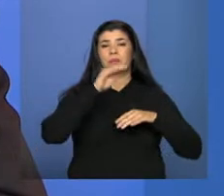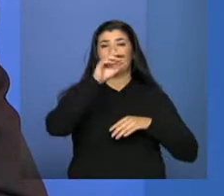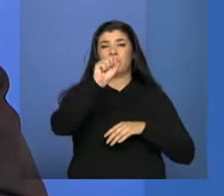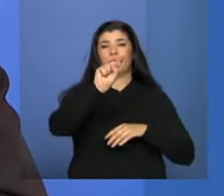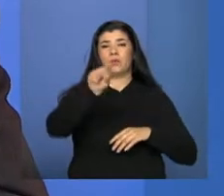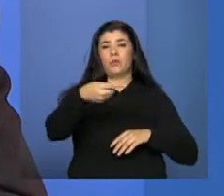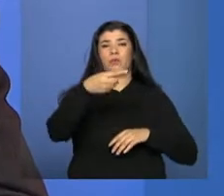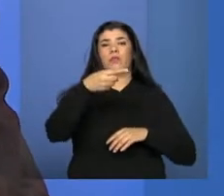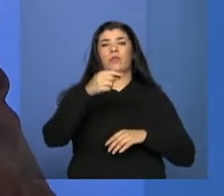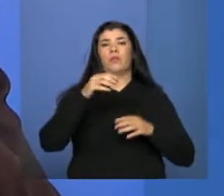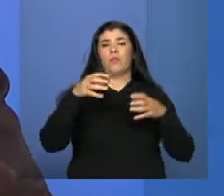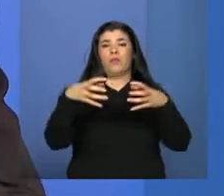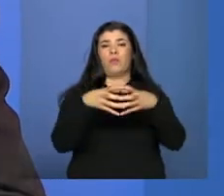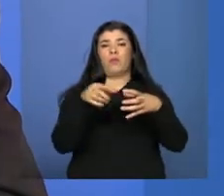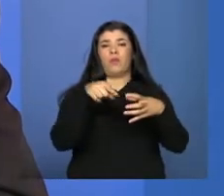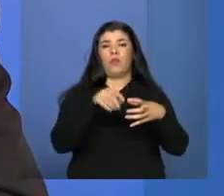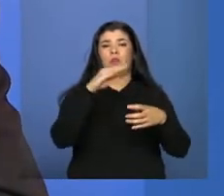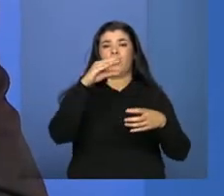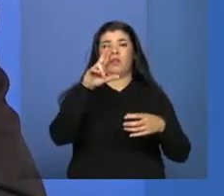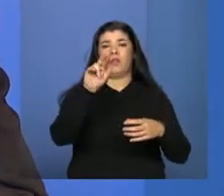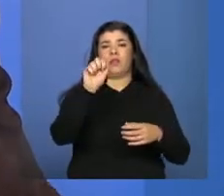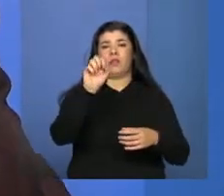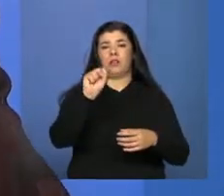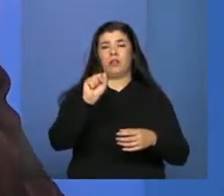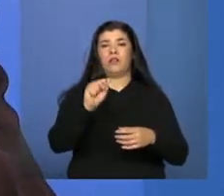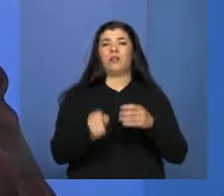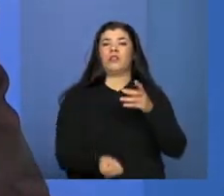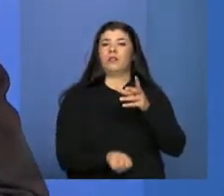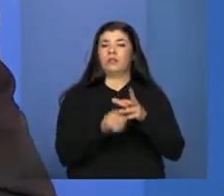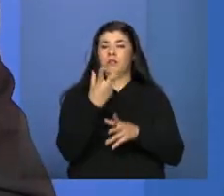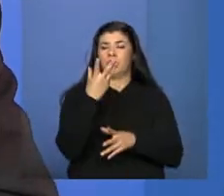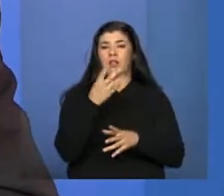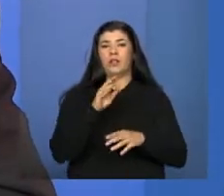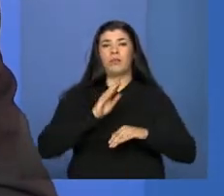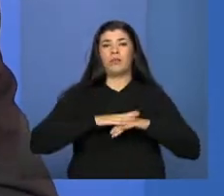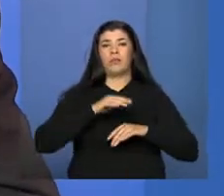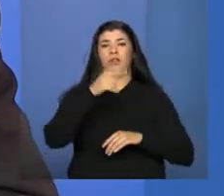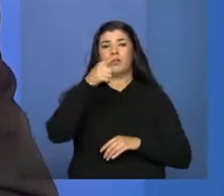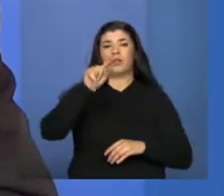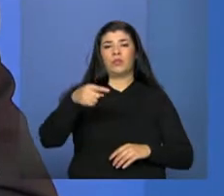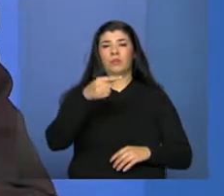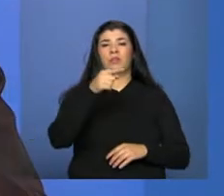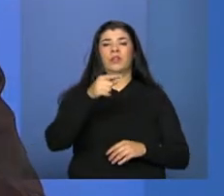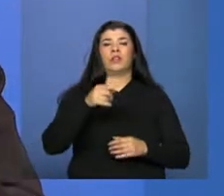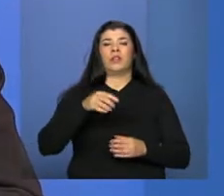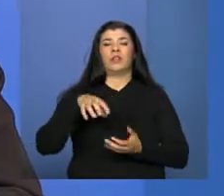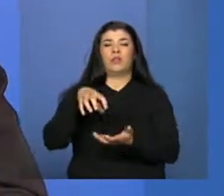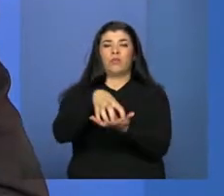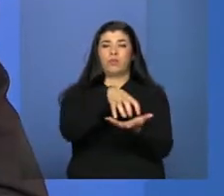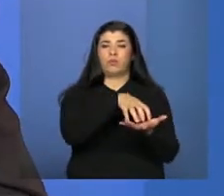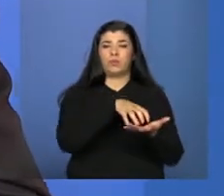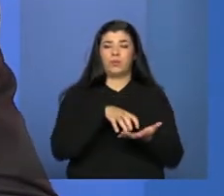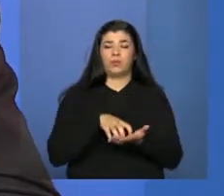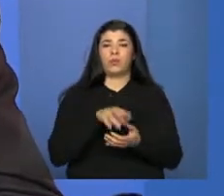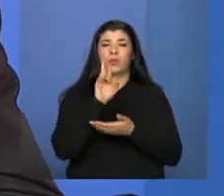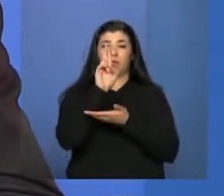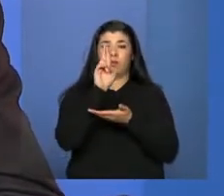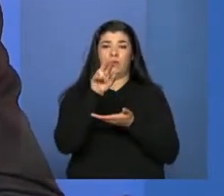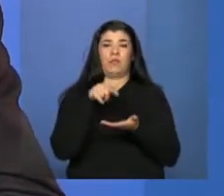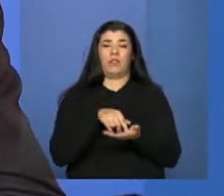implantados em todo o território nacional, mais de 2 mil centros de referência especializados, são os CREAS,